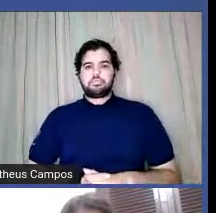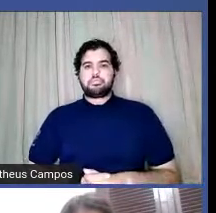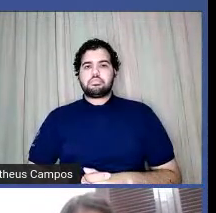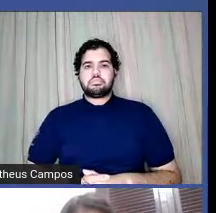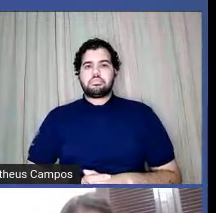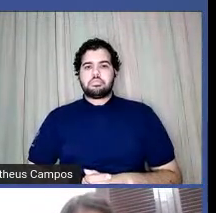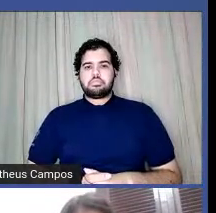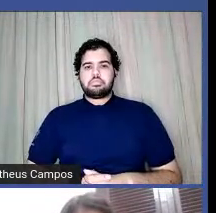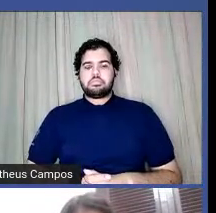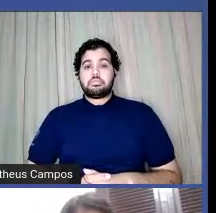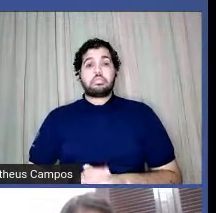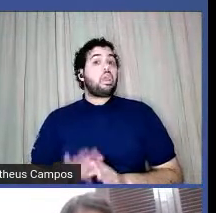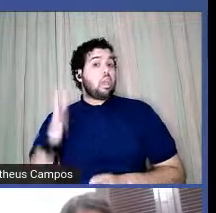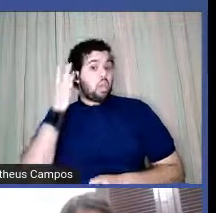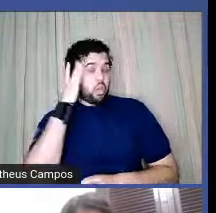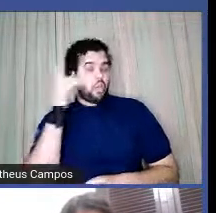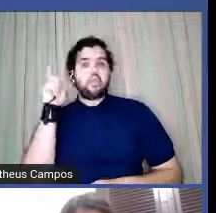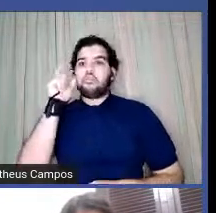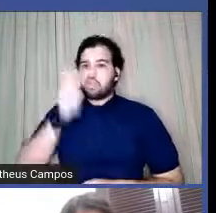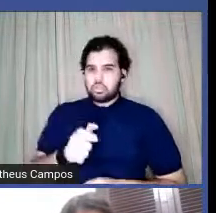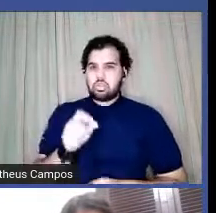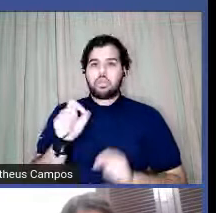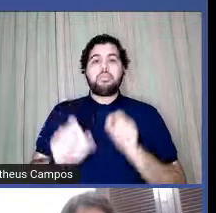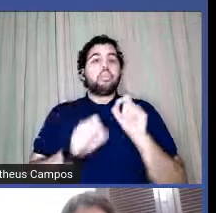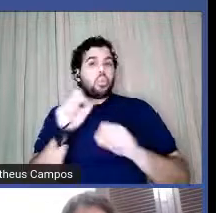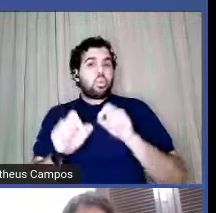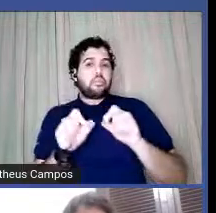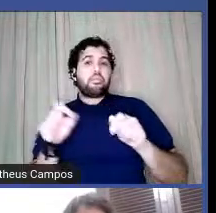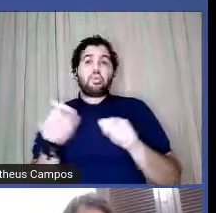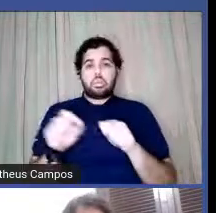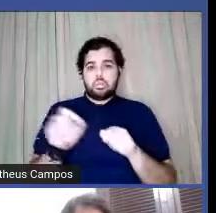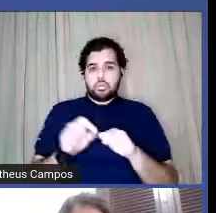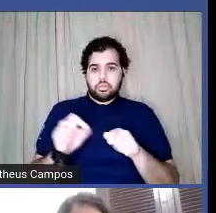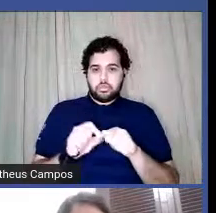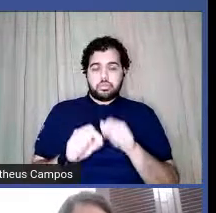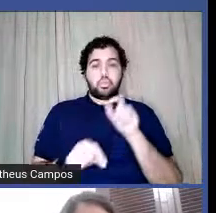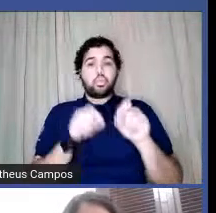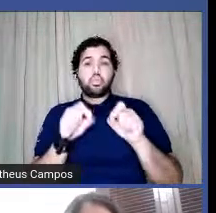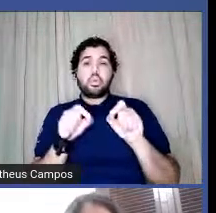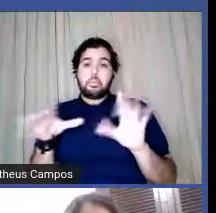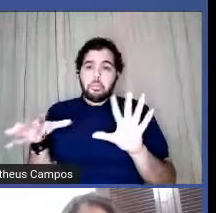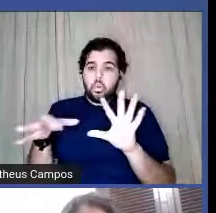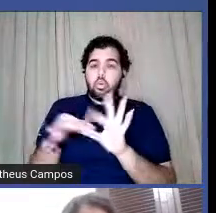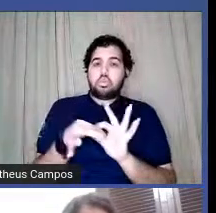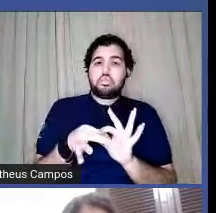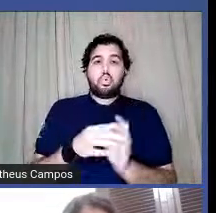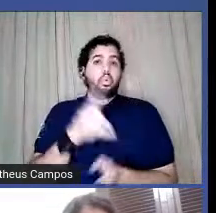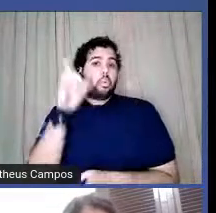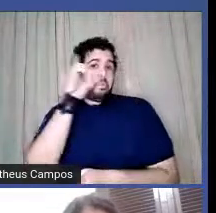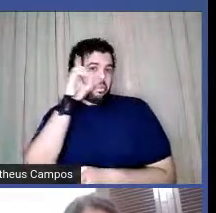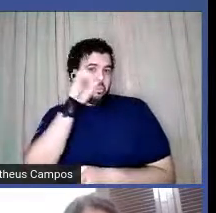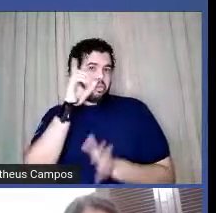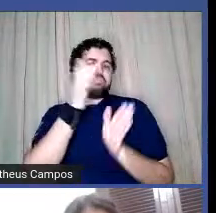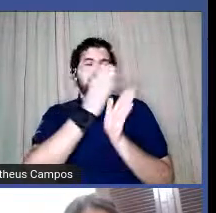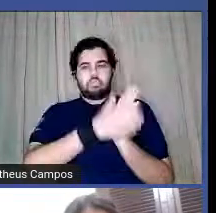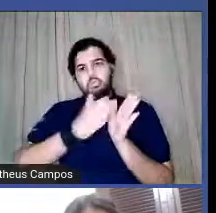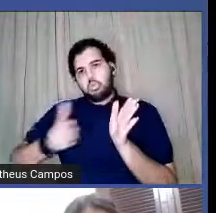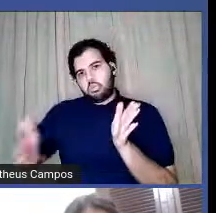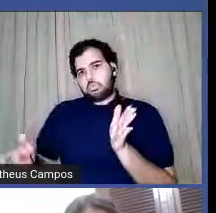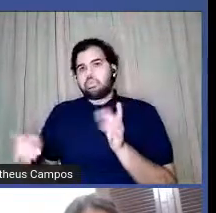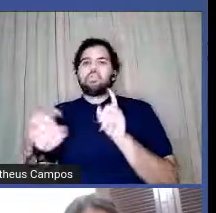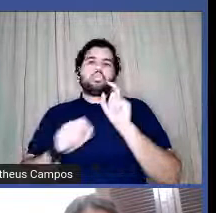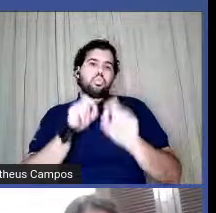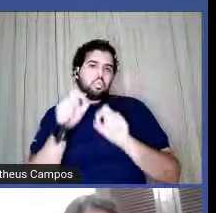eu acho interessante o que eu faço geralmente está muito relacionado ao cotidiano ao subir